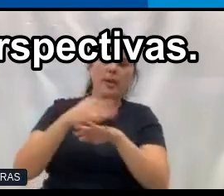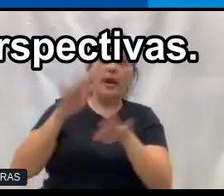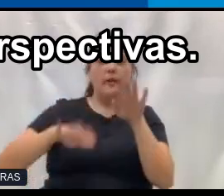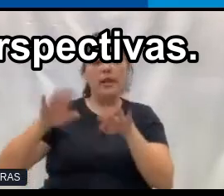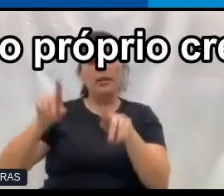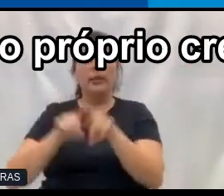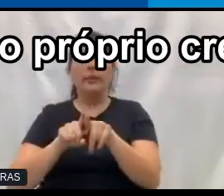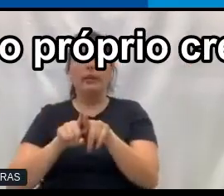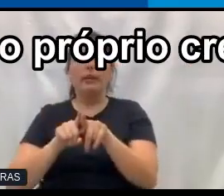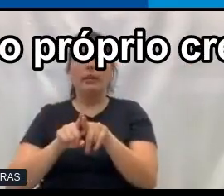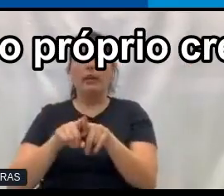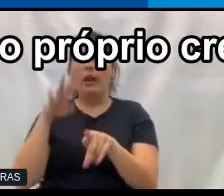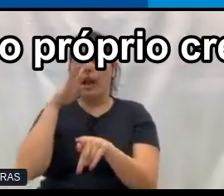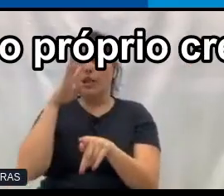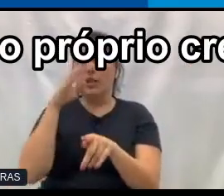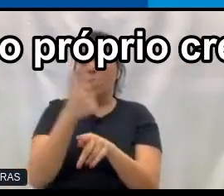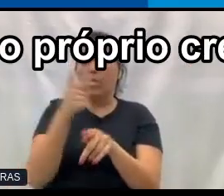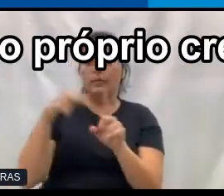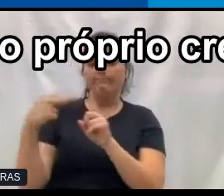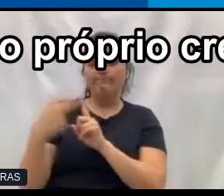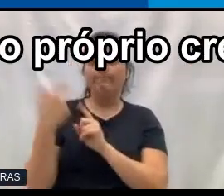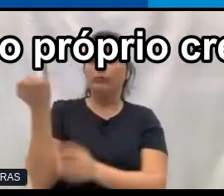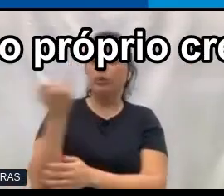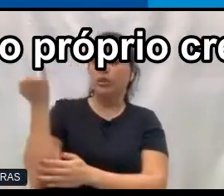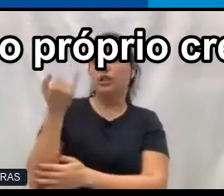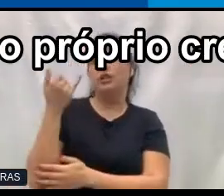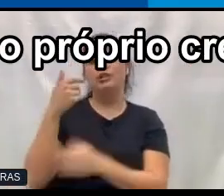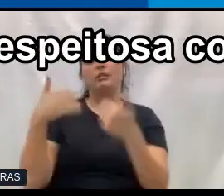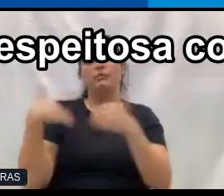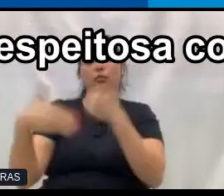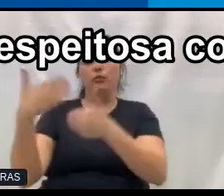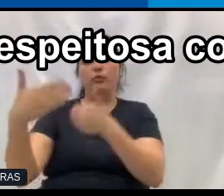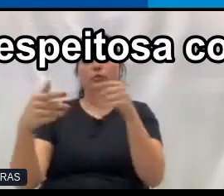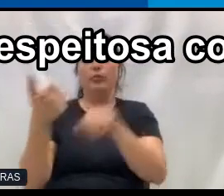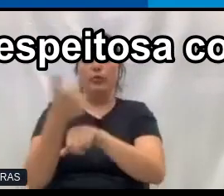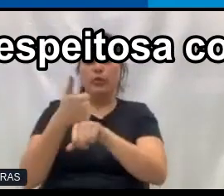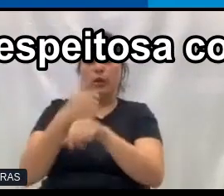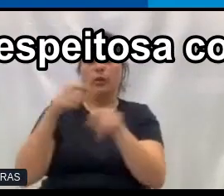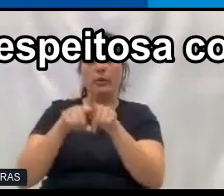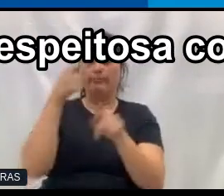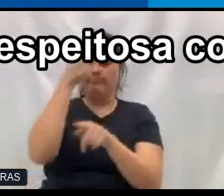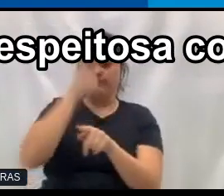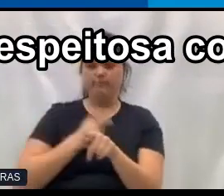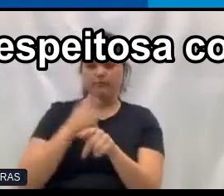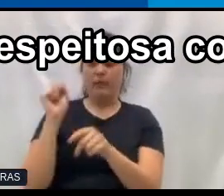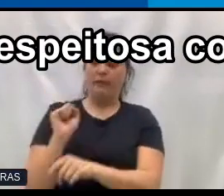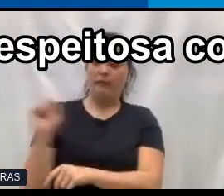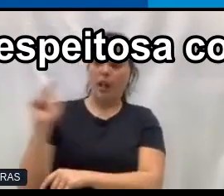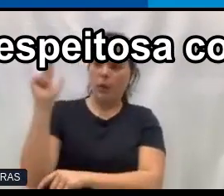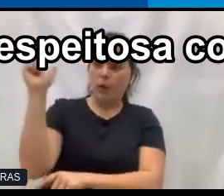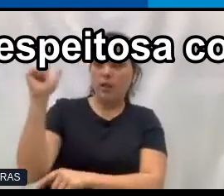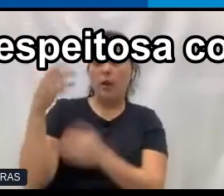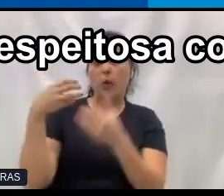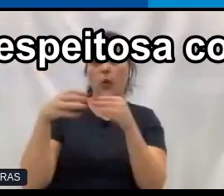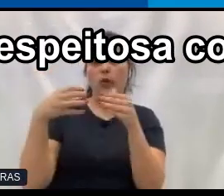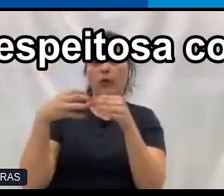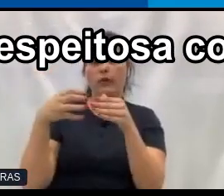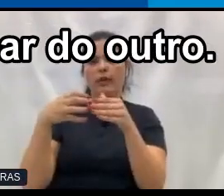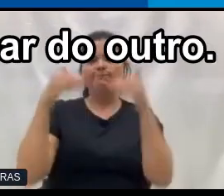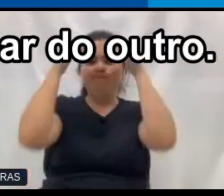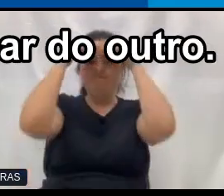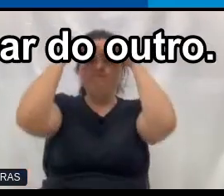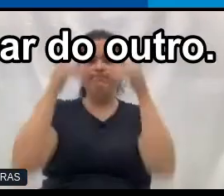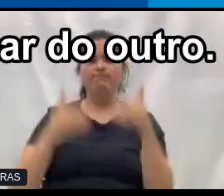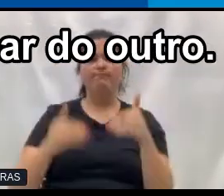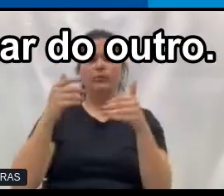outras perspectivas, isso é muito rico para o nosso próprio crescimento, valorizar e conviver de maneira respeitosa com as